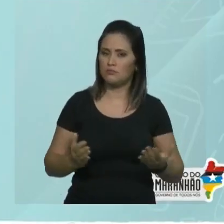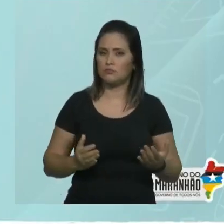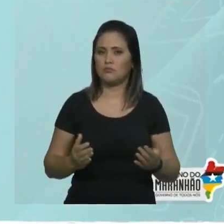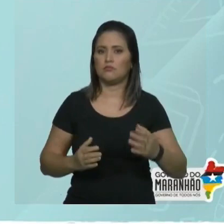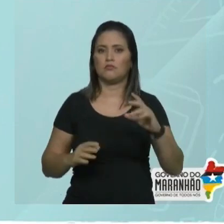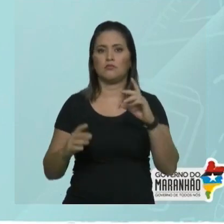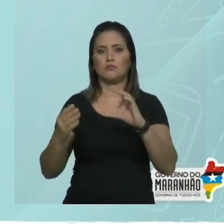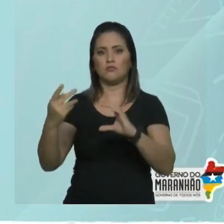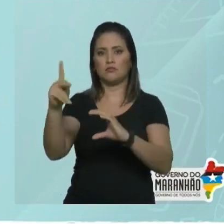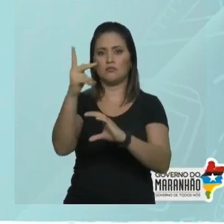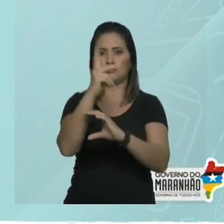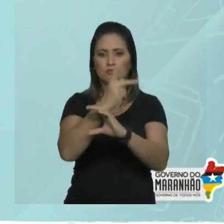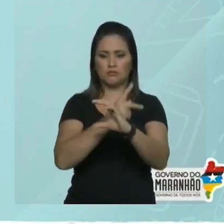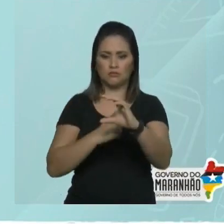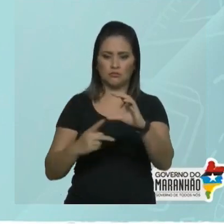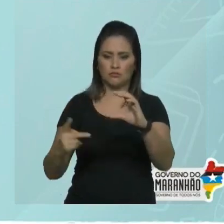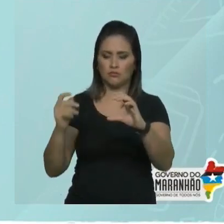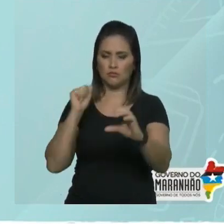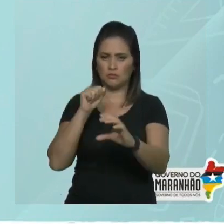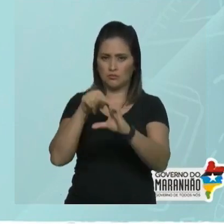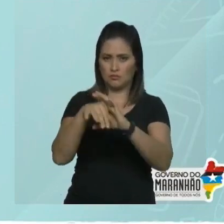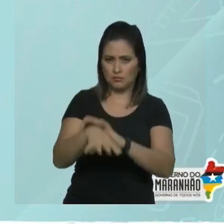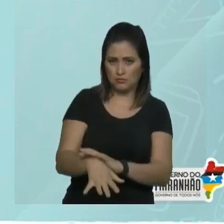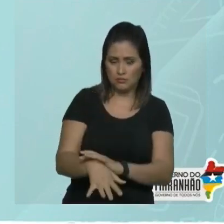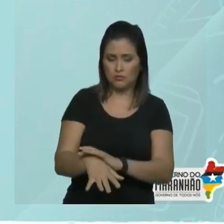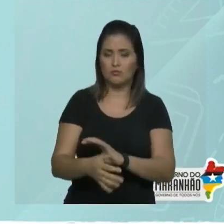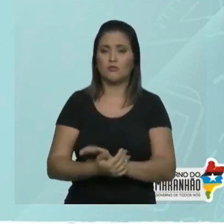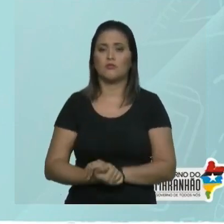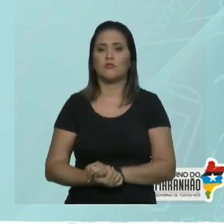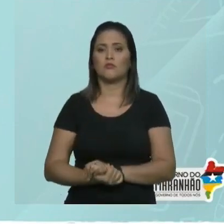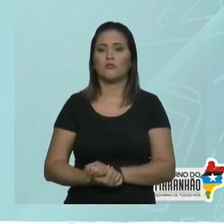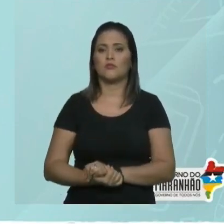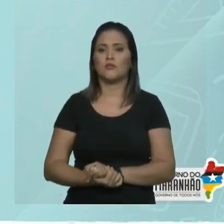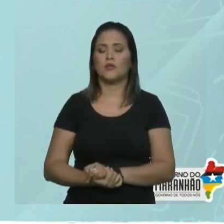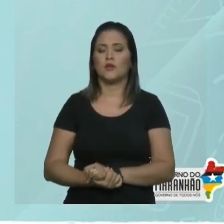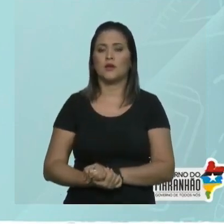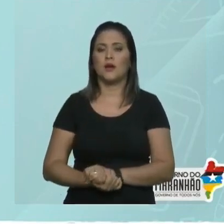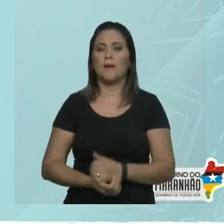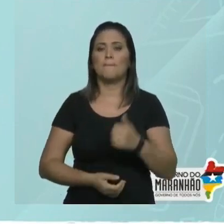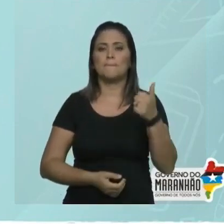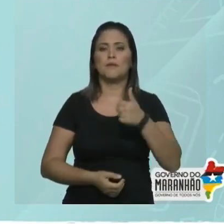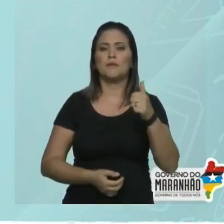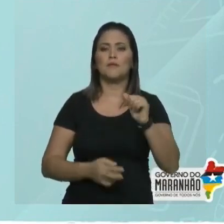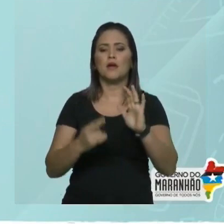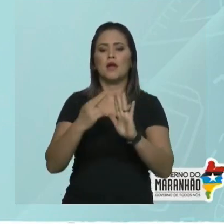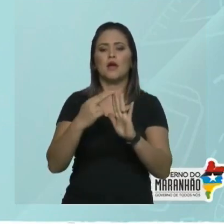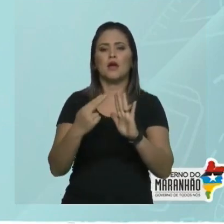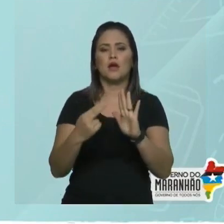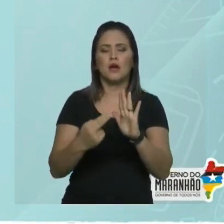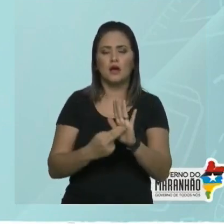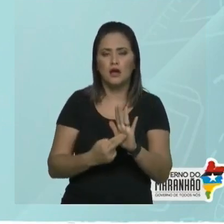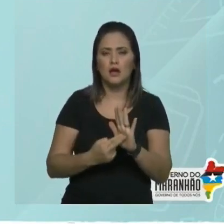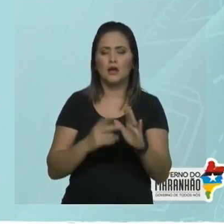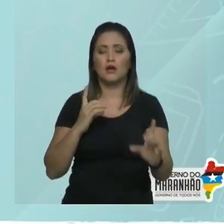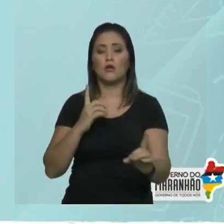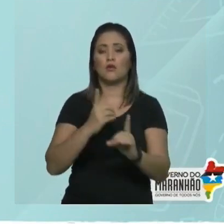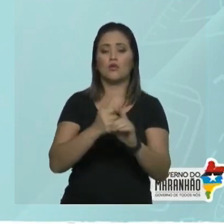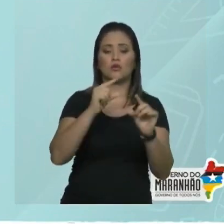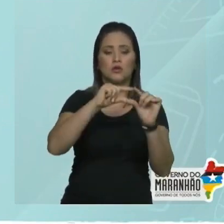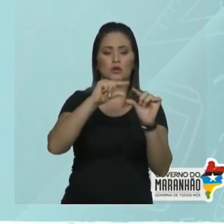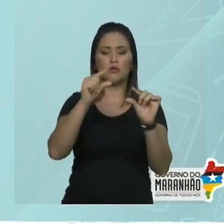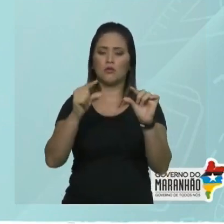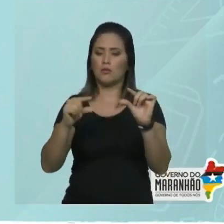hidrocarboneto, ele também quer o nome. Vamos lá. Se a cadeia ramificada, primeira regra. Achar a cadeia principal. Quem é a cadeia principal?